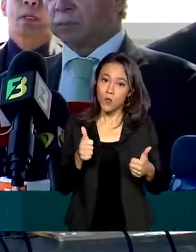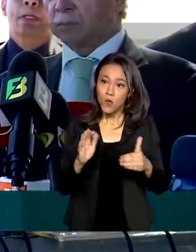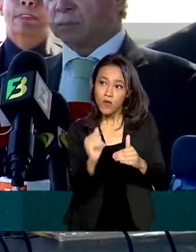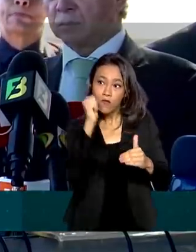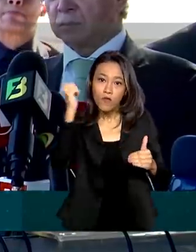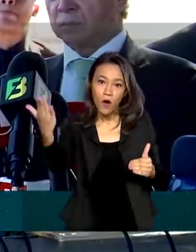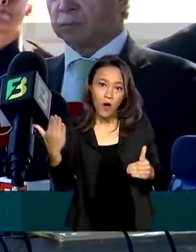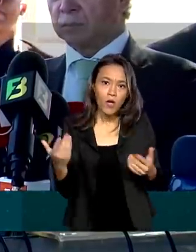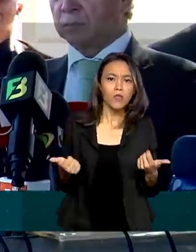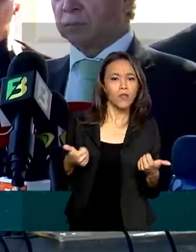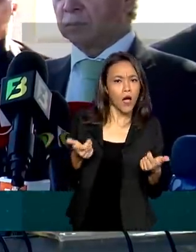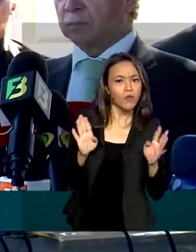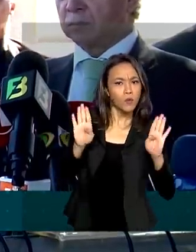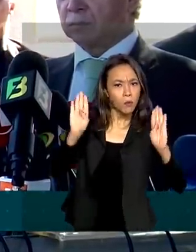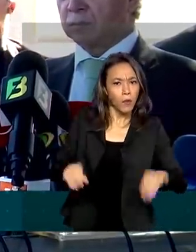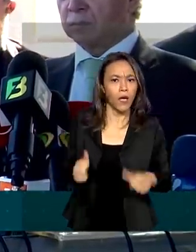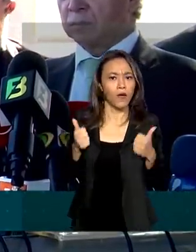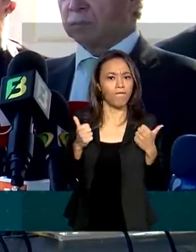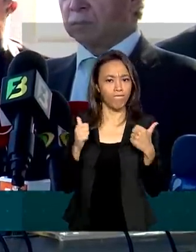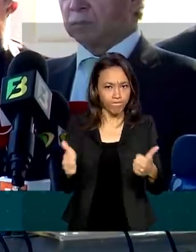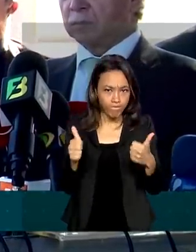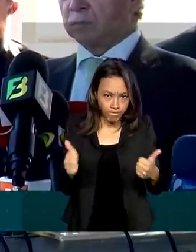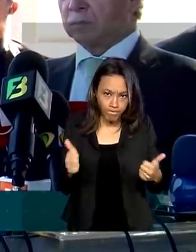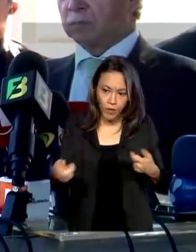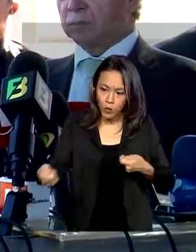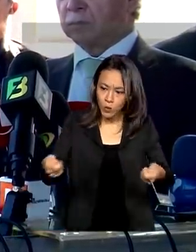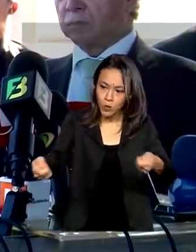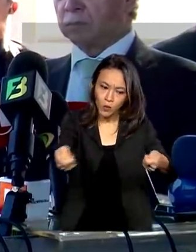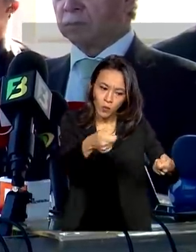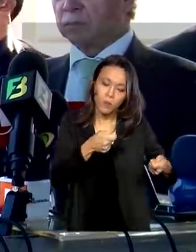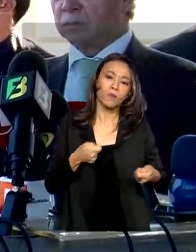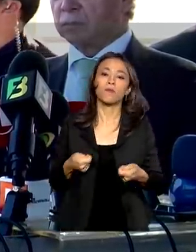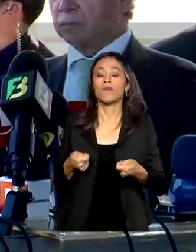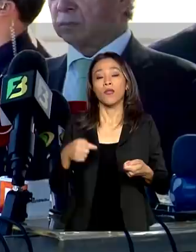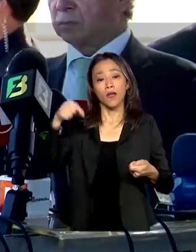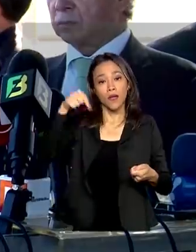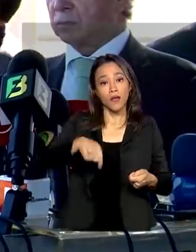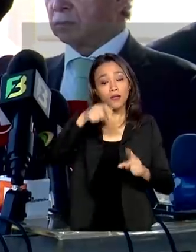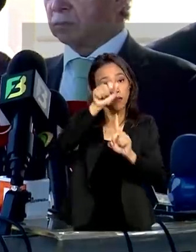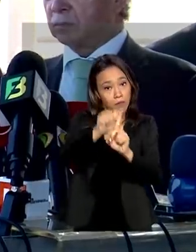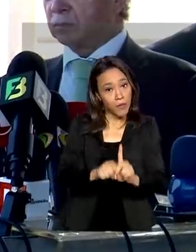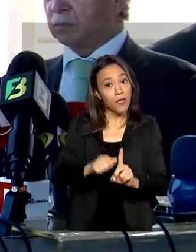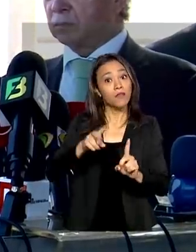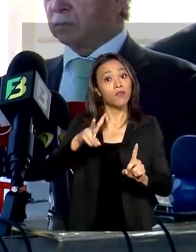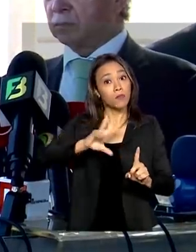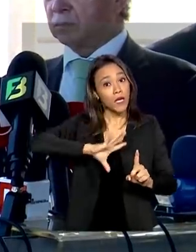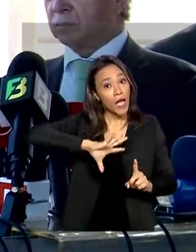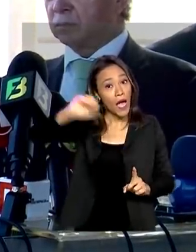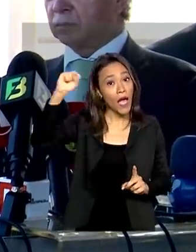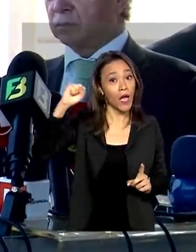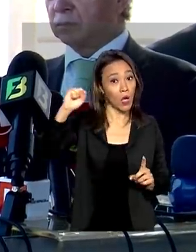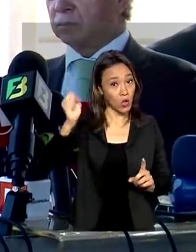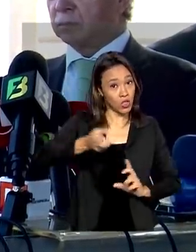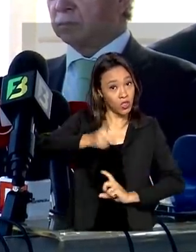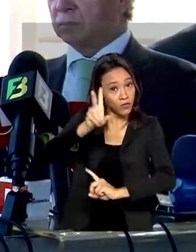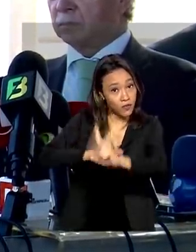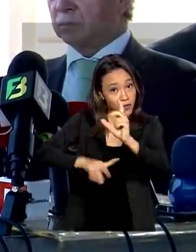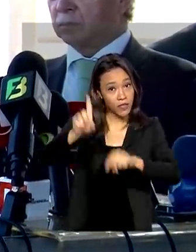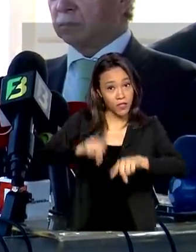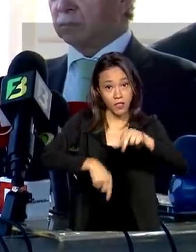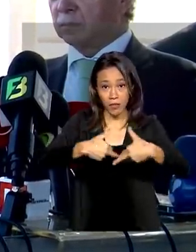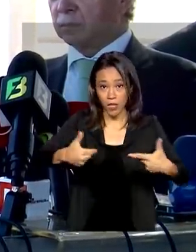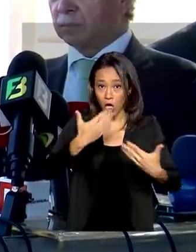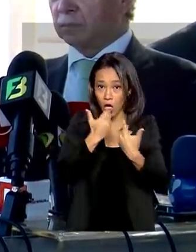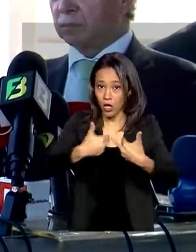as coisas estão funcionando e esse mês nós teremos recorde das exportações brasileiras. Então, o